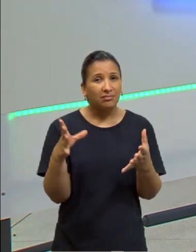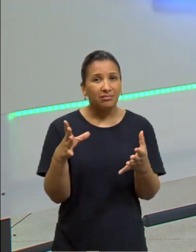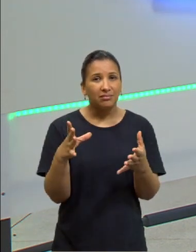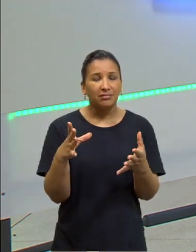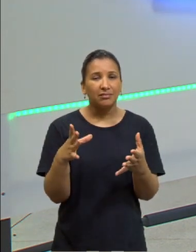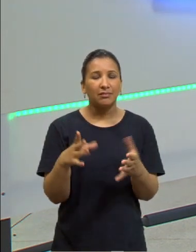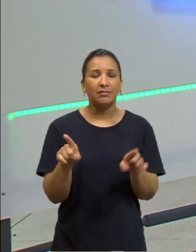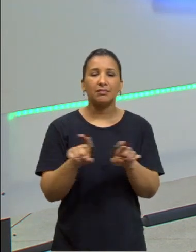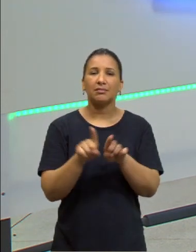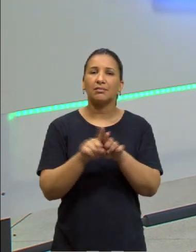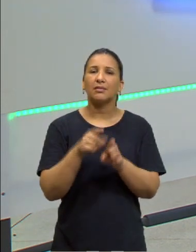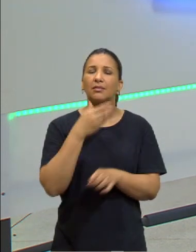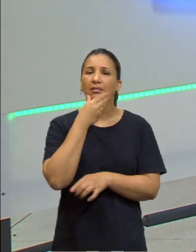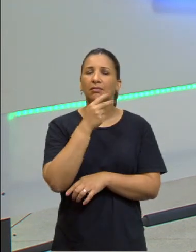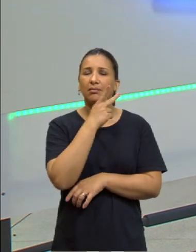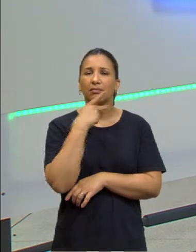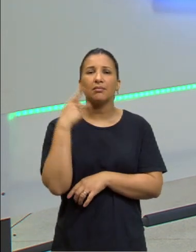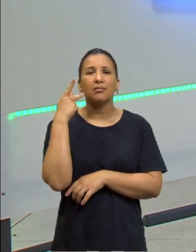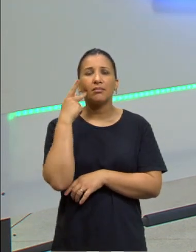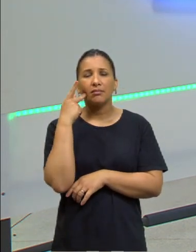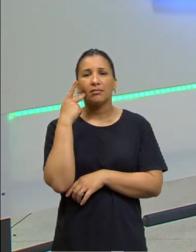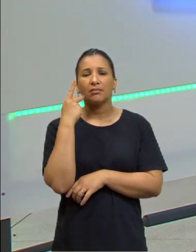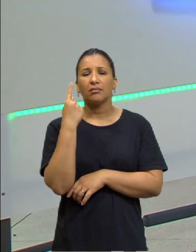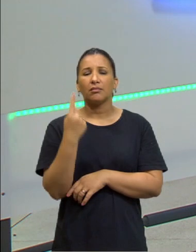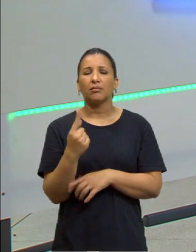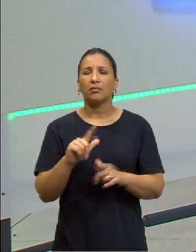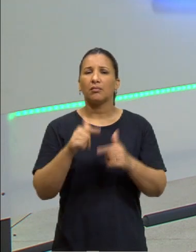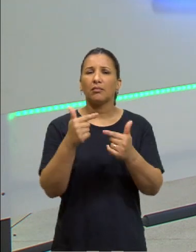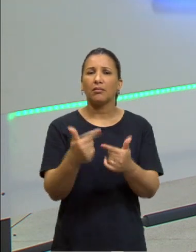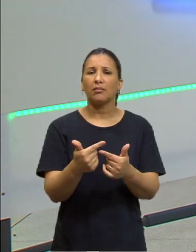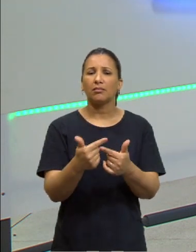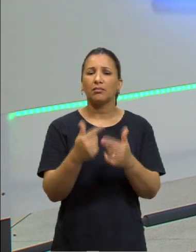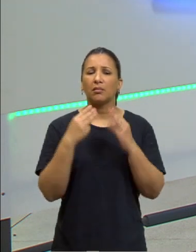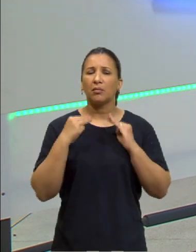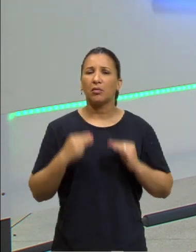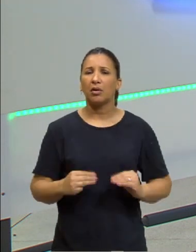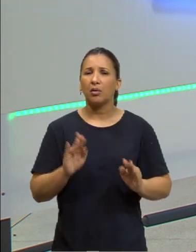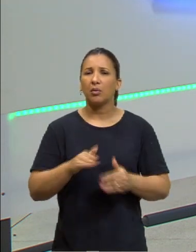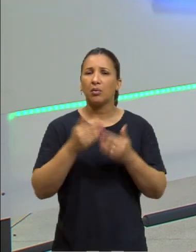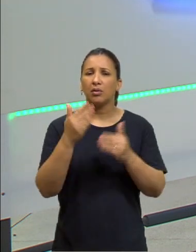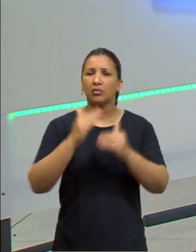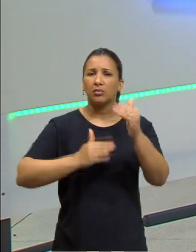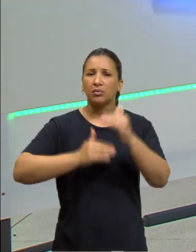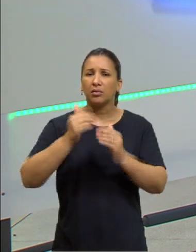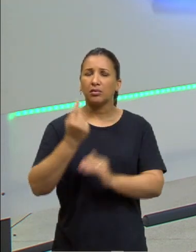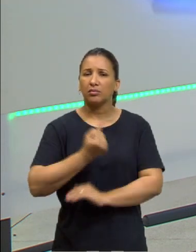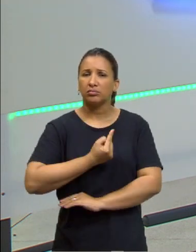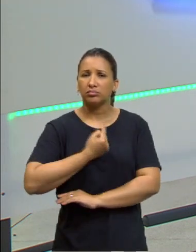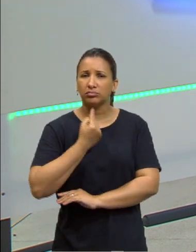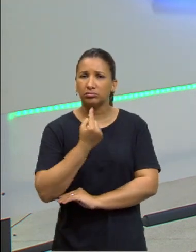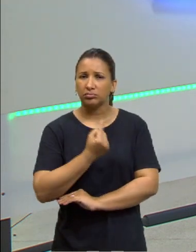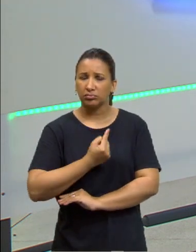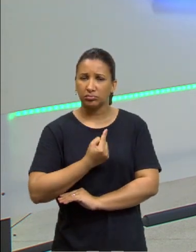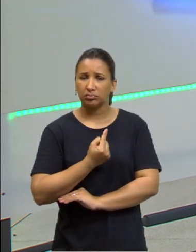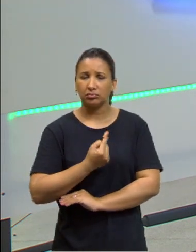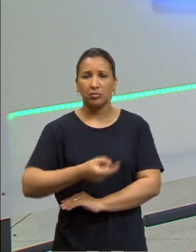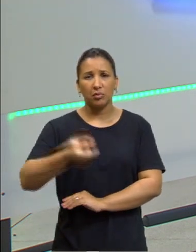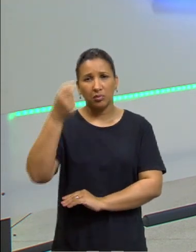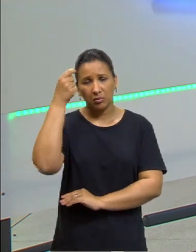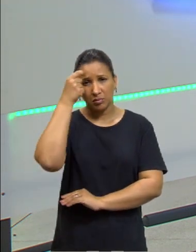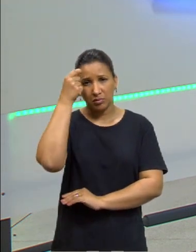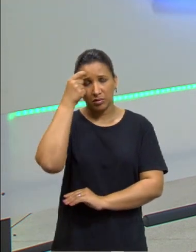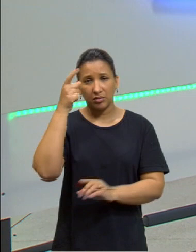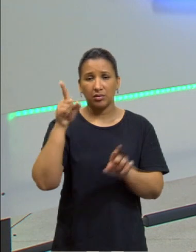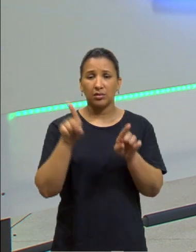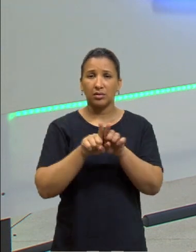Kant, um ato só pode ser considerado moral quando praticado de forma autônoma, consciente e